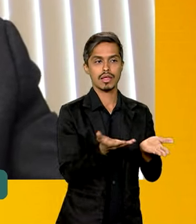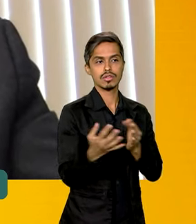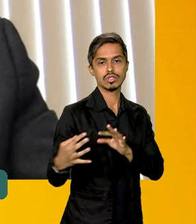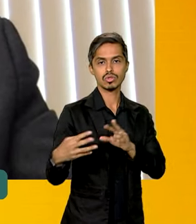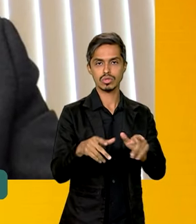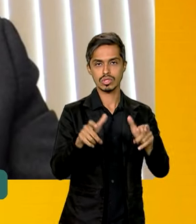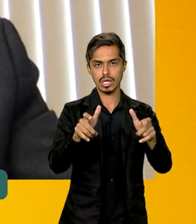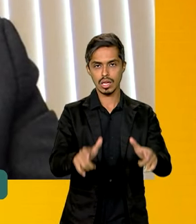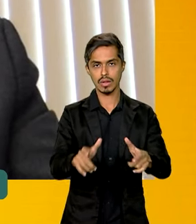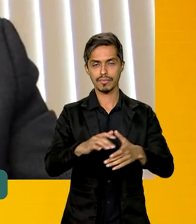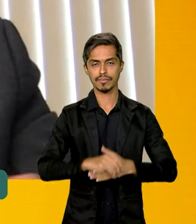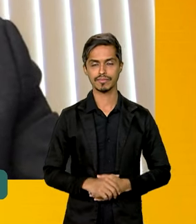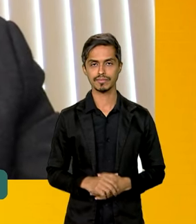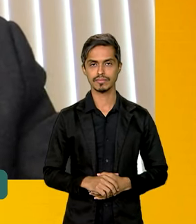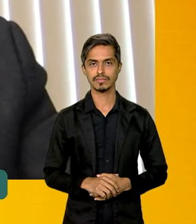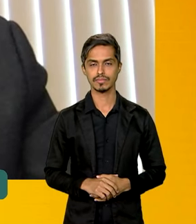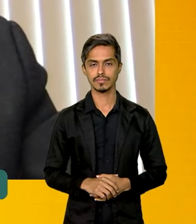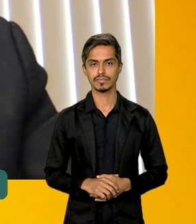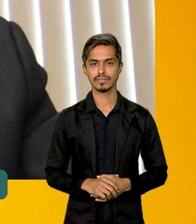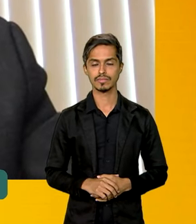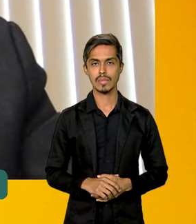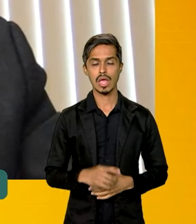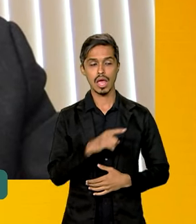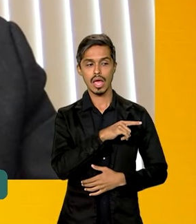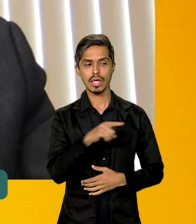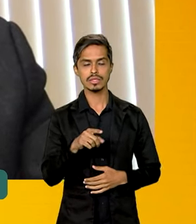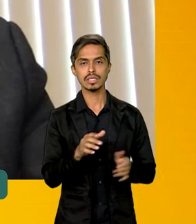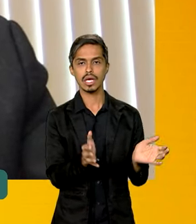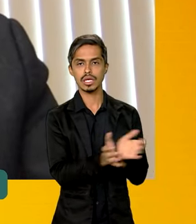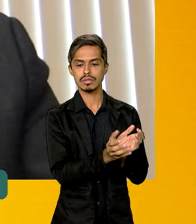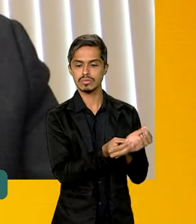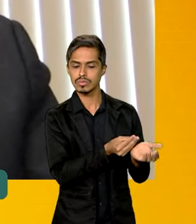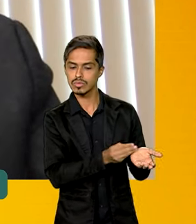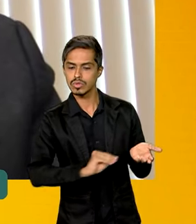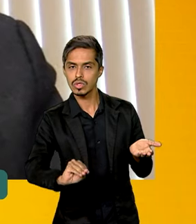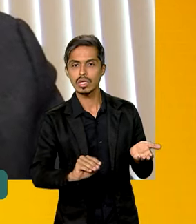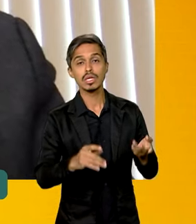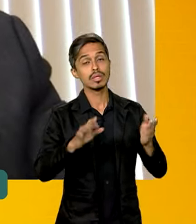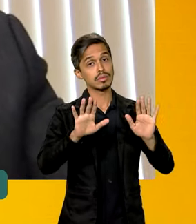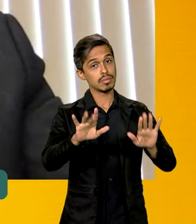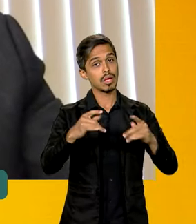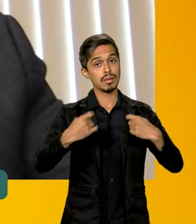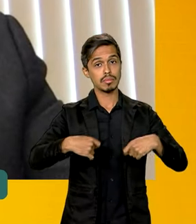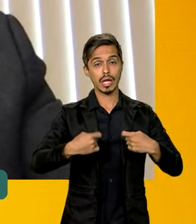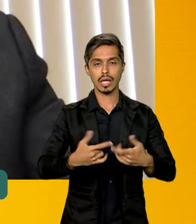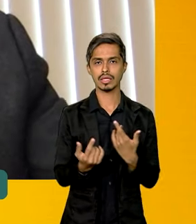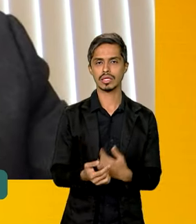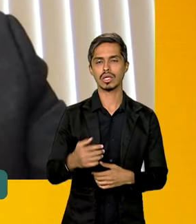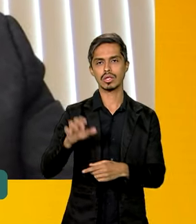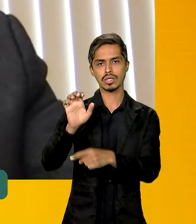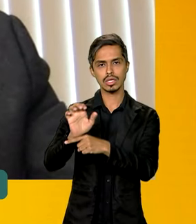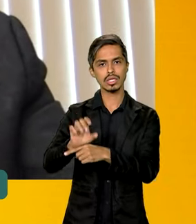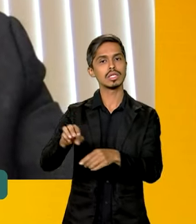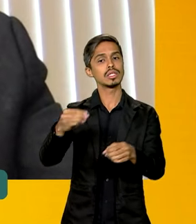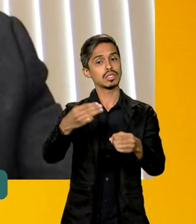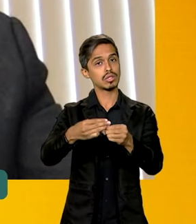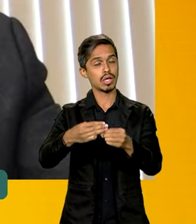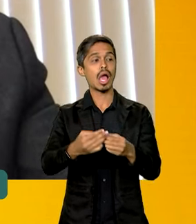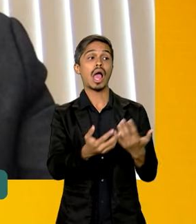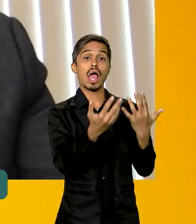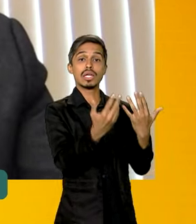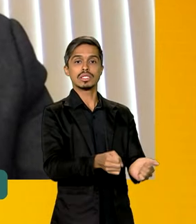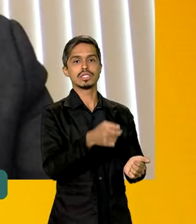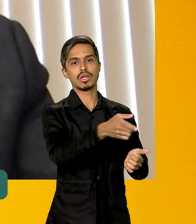E para essas equipes serem implementadas, então vai depender dos estados e municípios aderirem